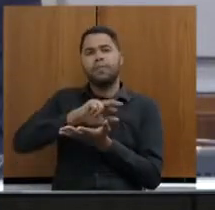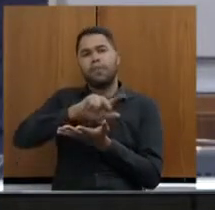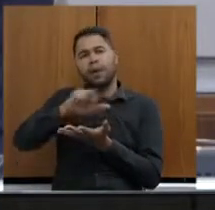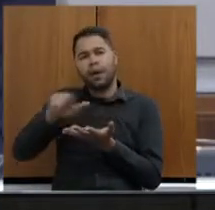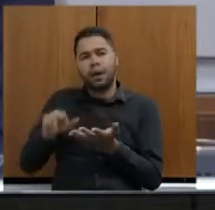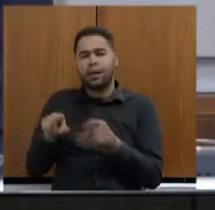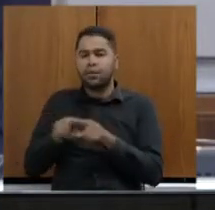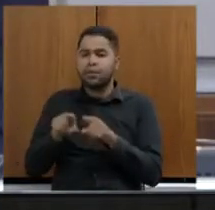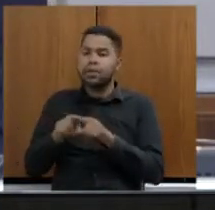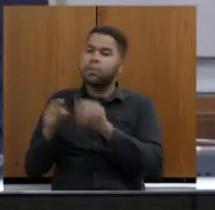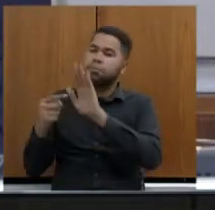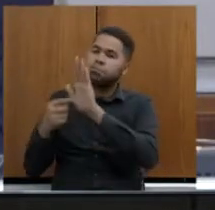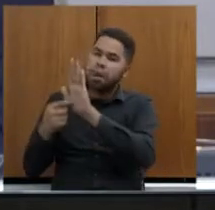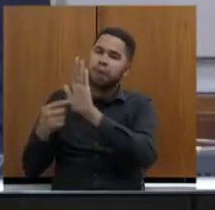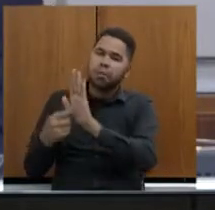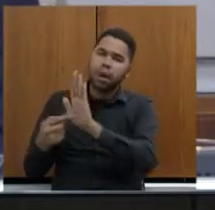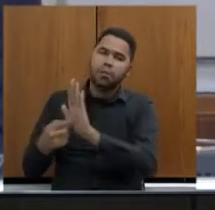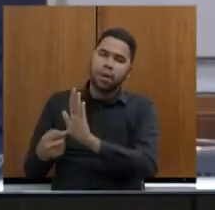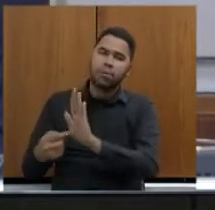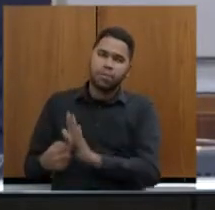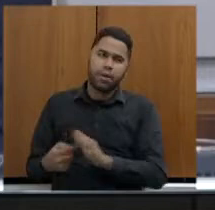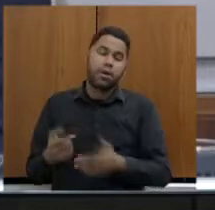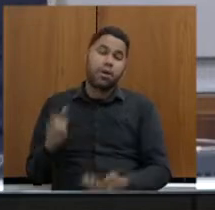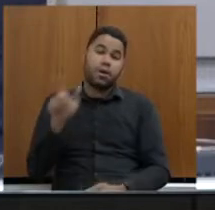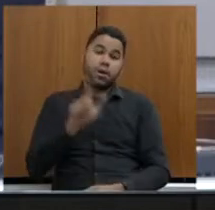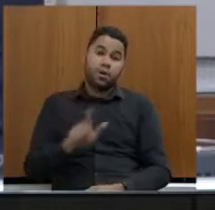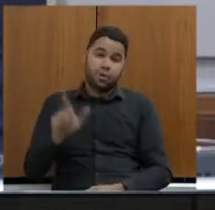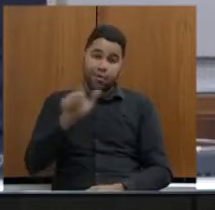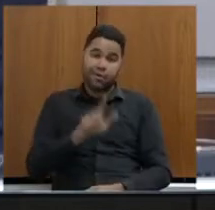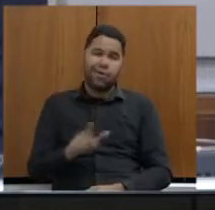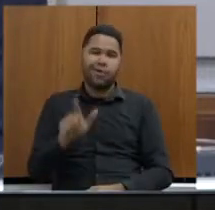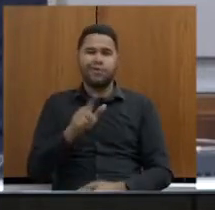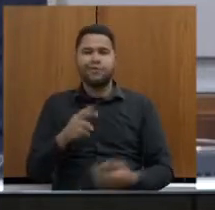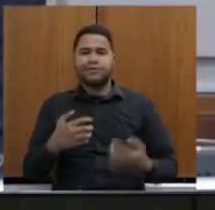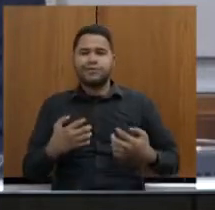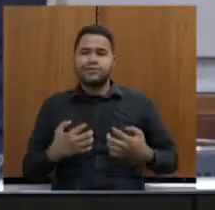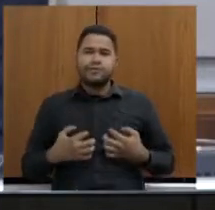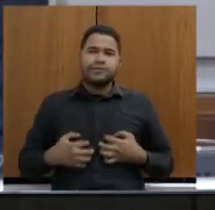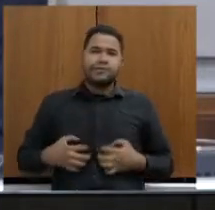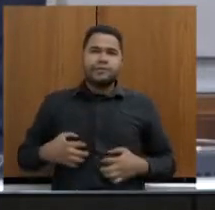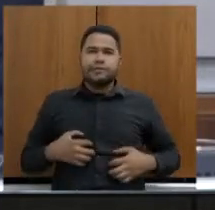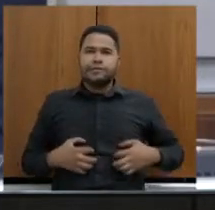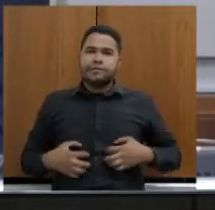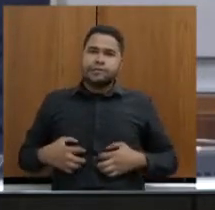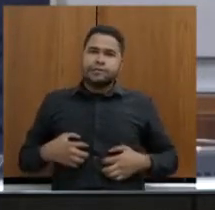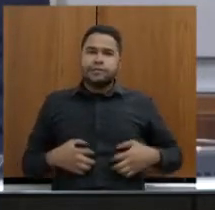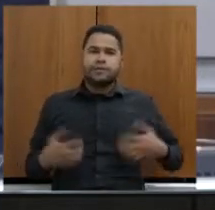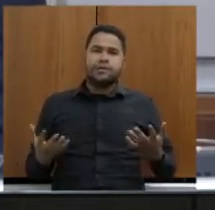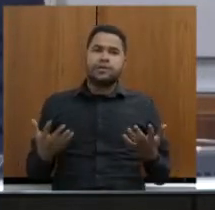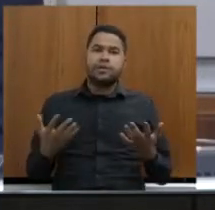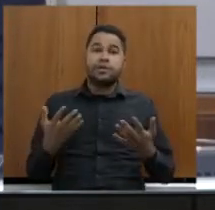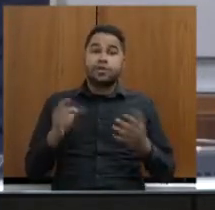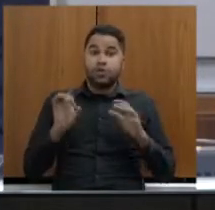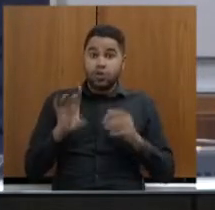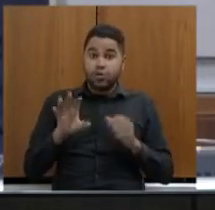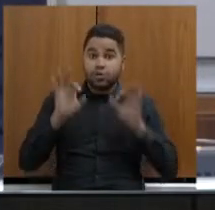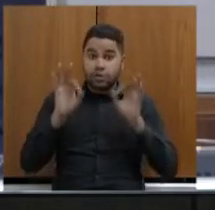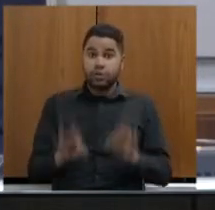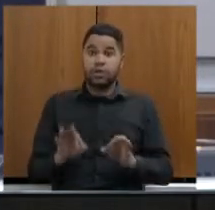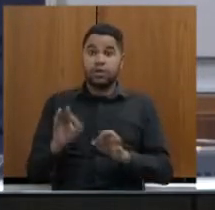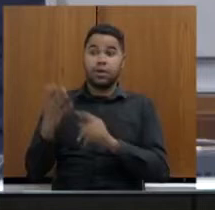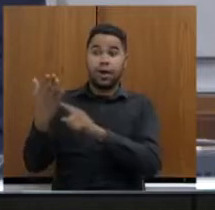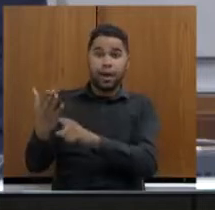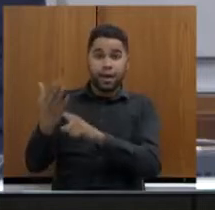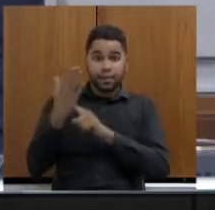e fui lá expor. E, lógico, que a gente fica com frio na barriga para ter o concorrente, você só vai ter a certeza o dia que ele apresentar a